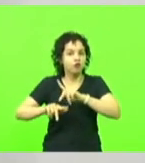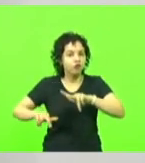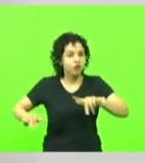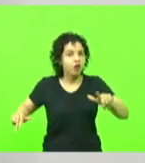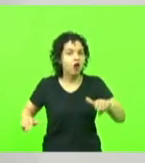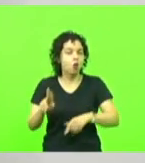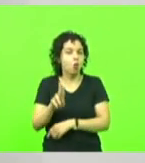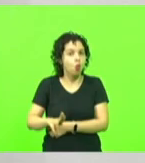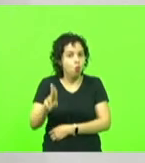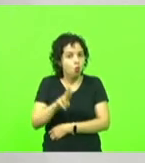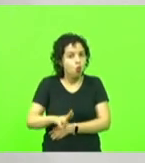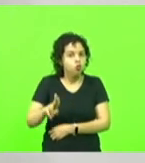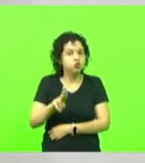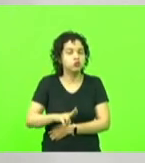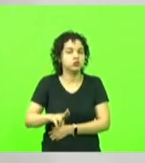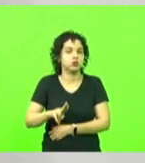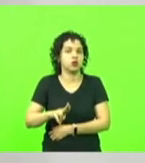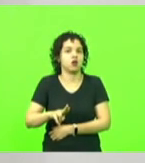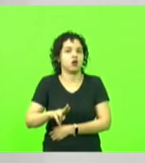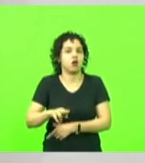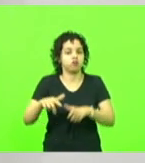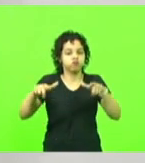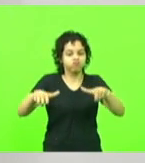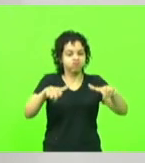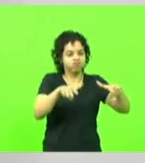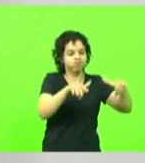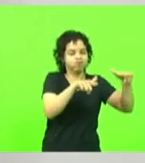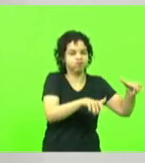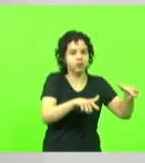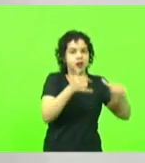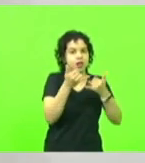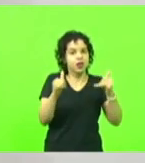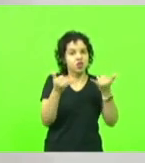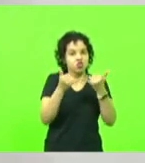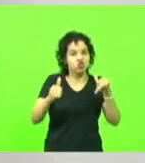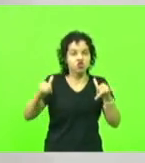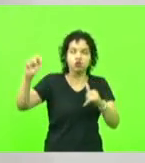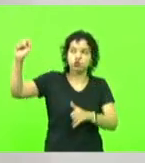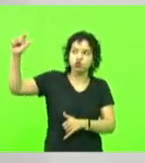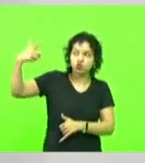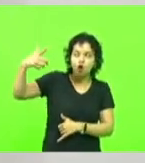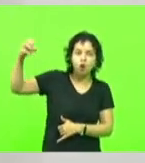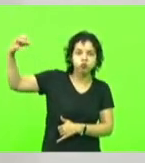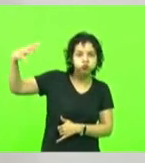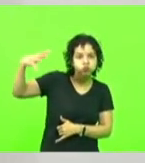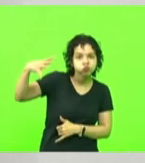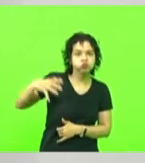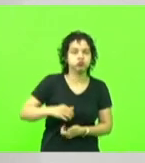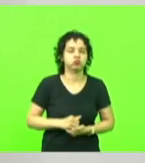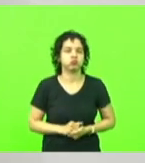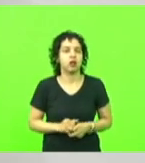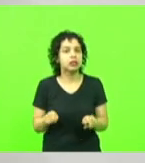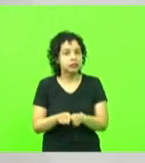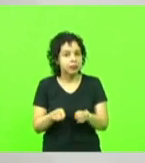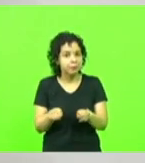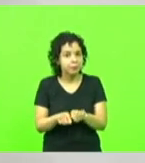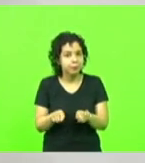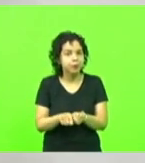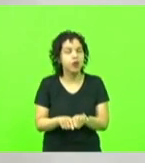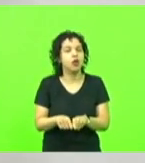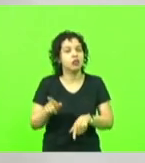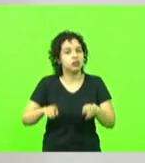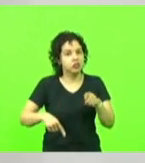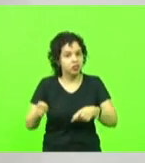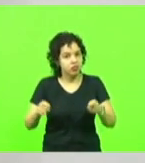o sistema de energia solar, o desenvolvimento e a capacitação dos setores comerciais e também de serviços ligados a essa importante matriz